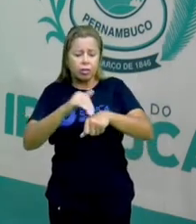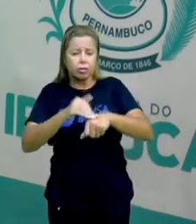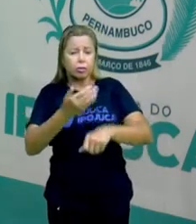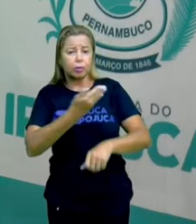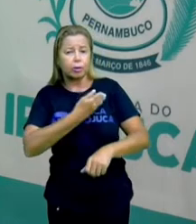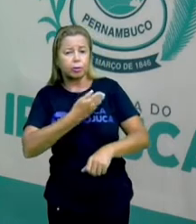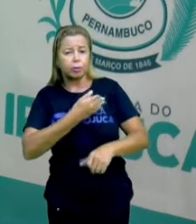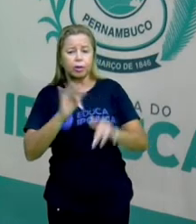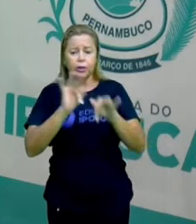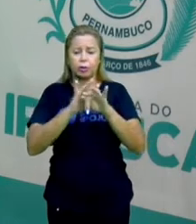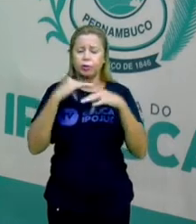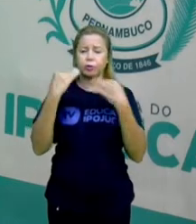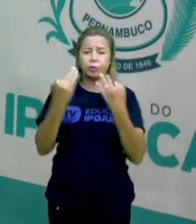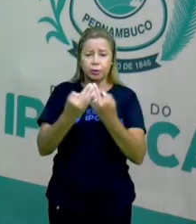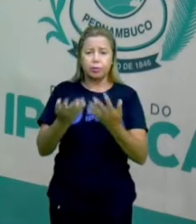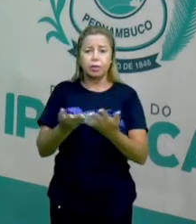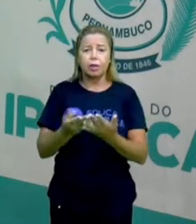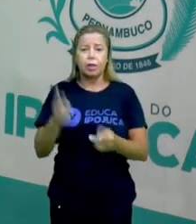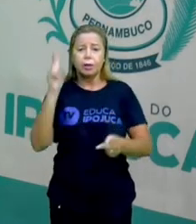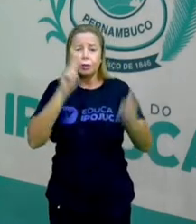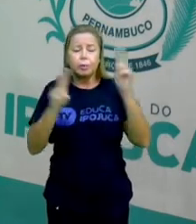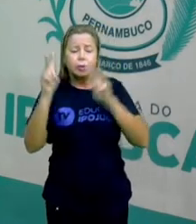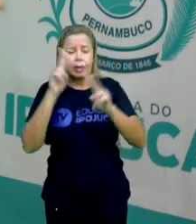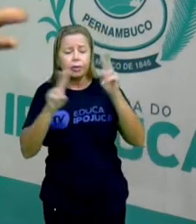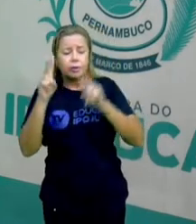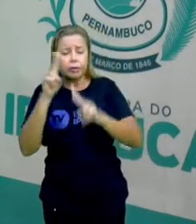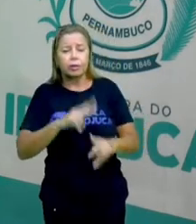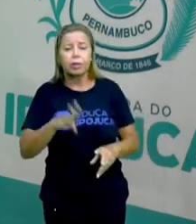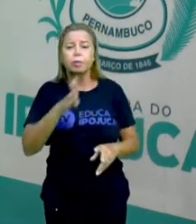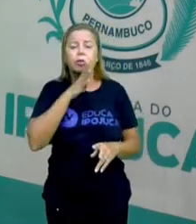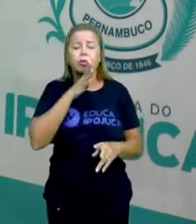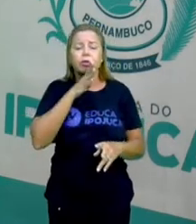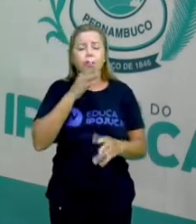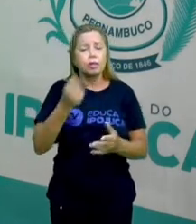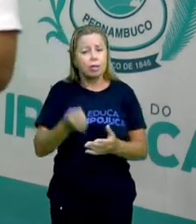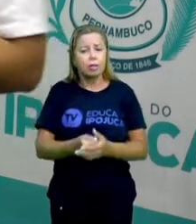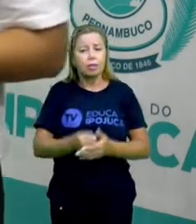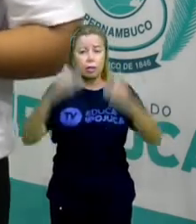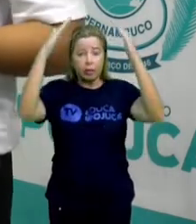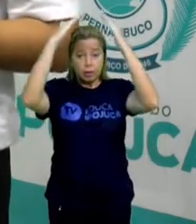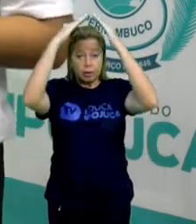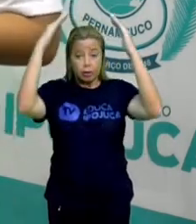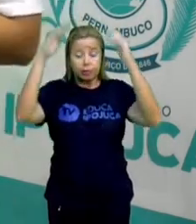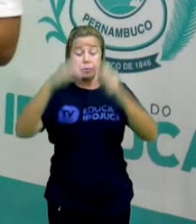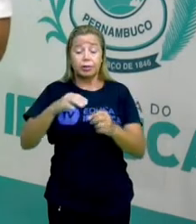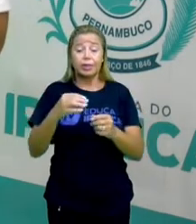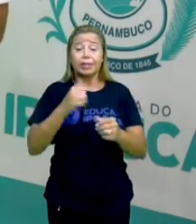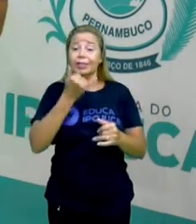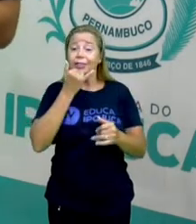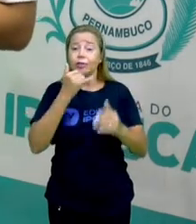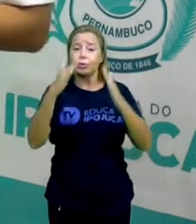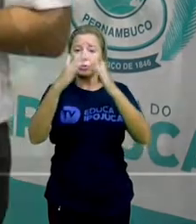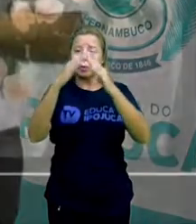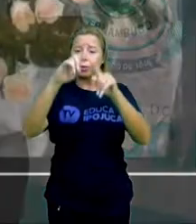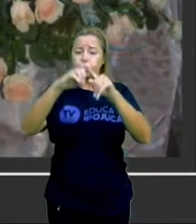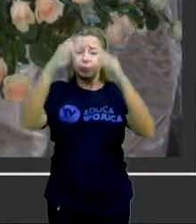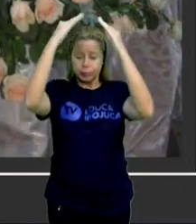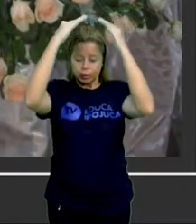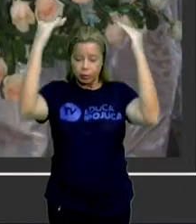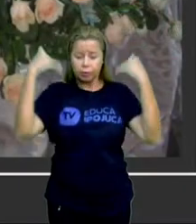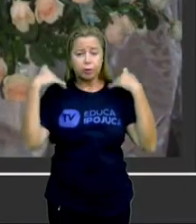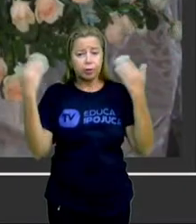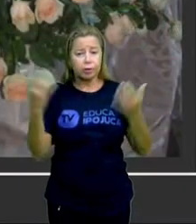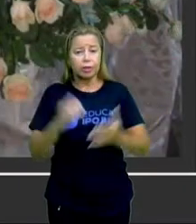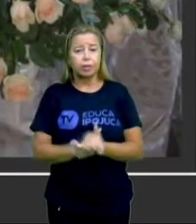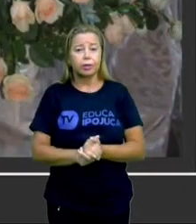a visualização dessa riqueza que está aqui no nosso município. Mais uma visualização